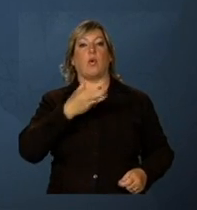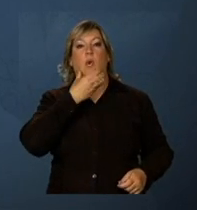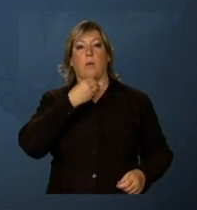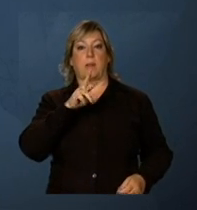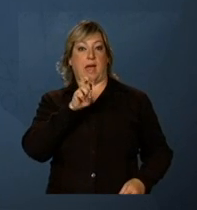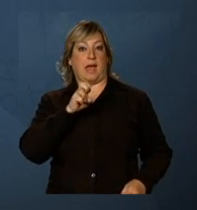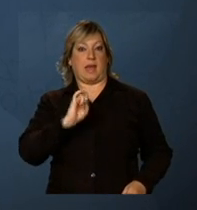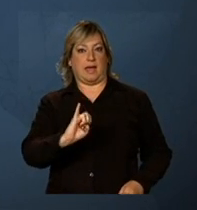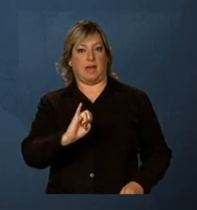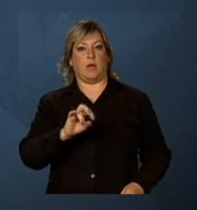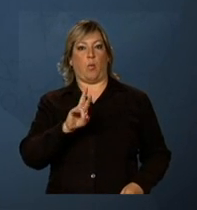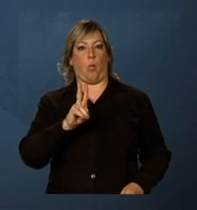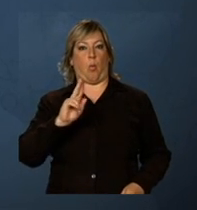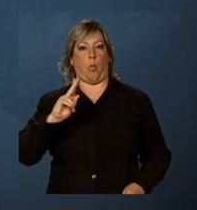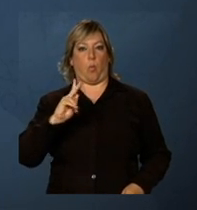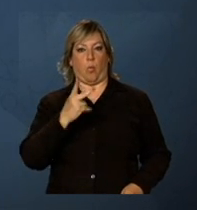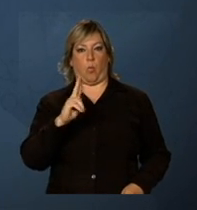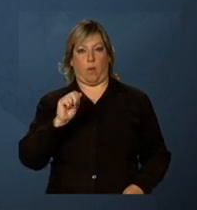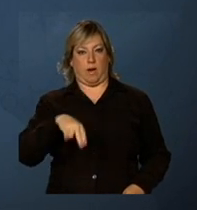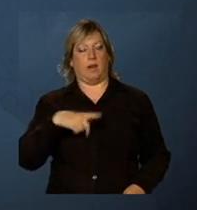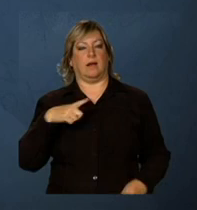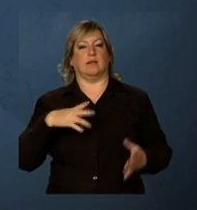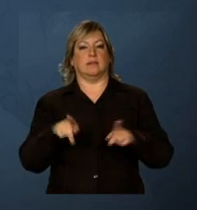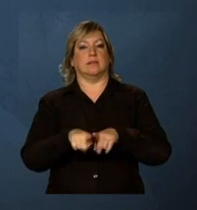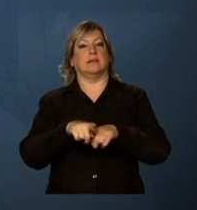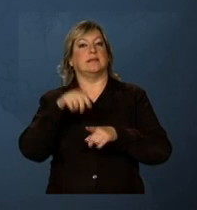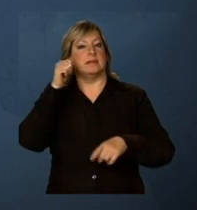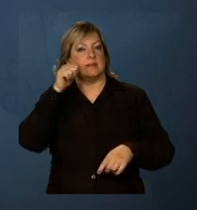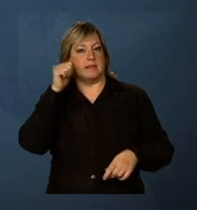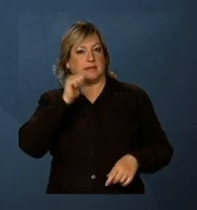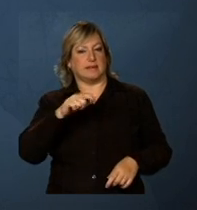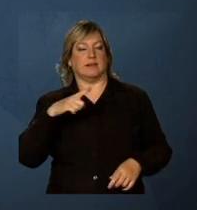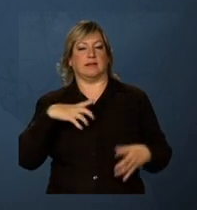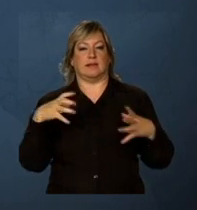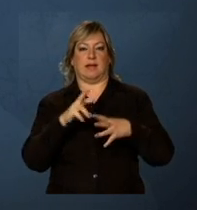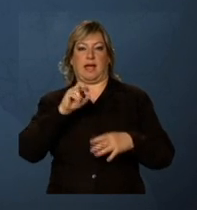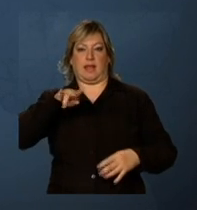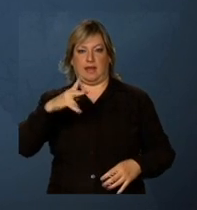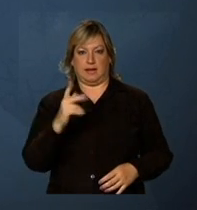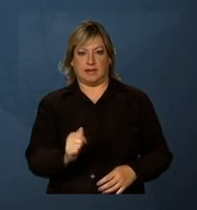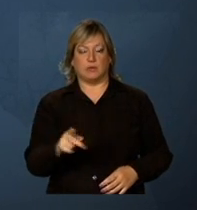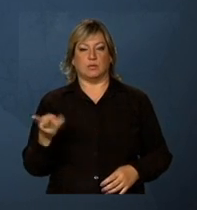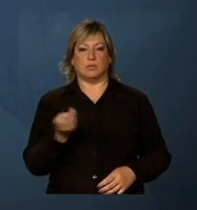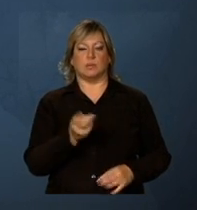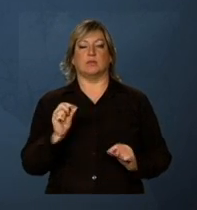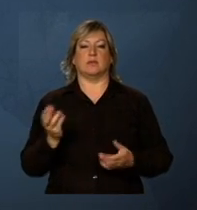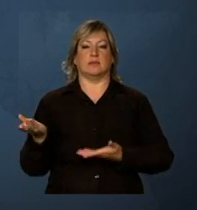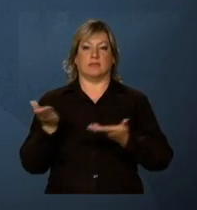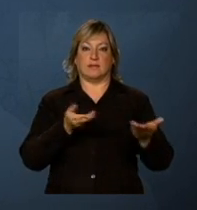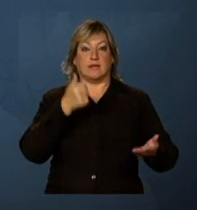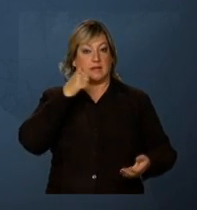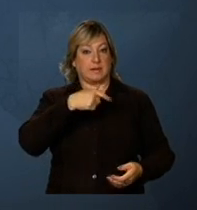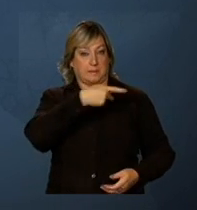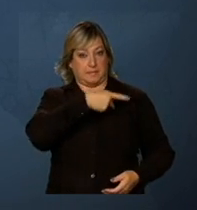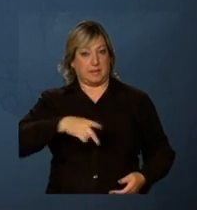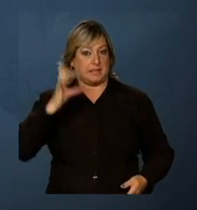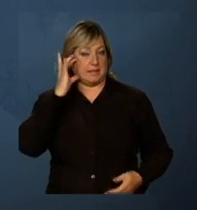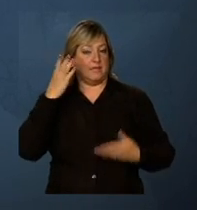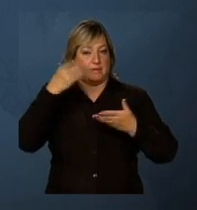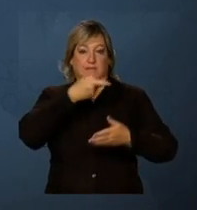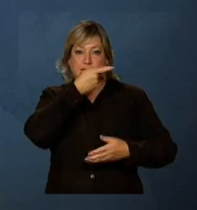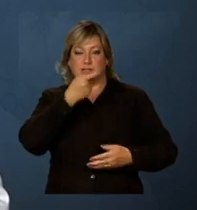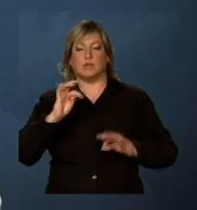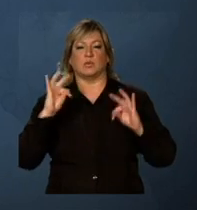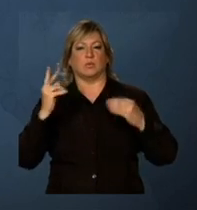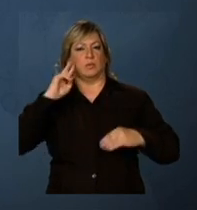e a rainha Sofia da Espanha. Durante a visita ao Palácio Real, as autoridades brasileiras e espanholas